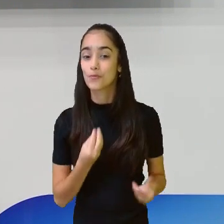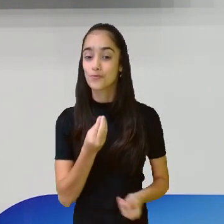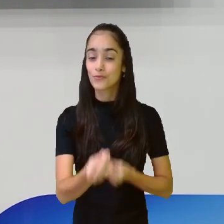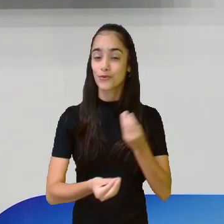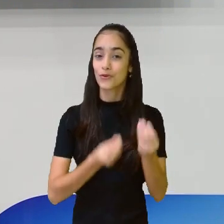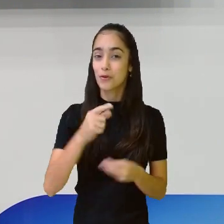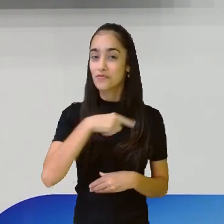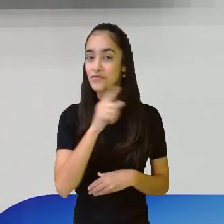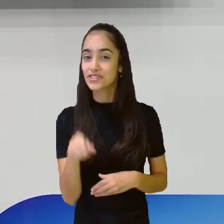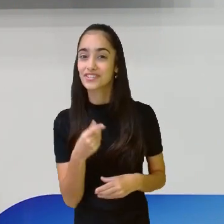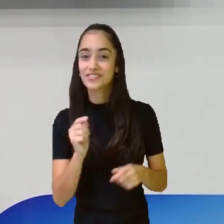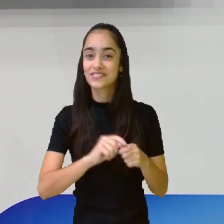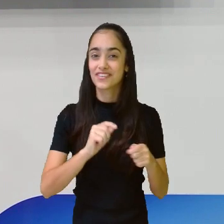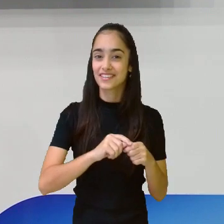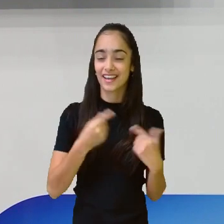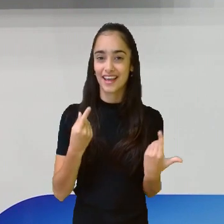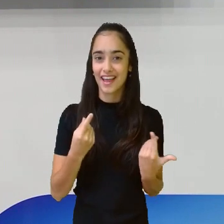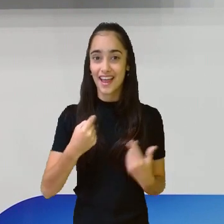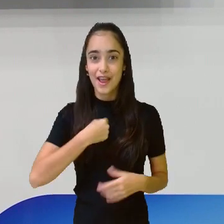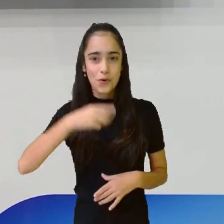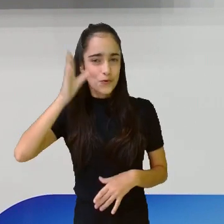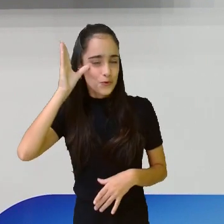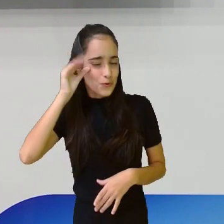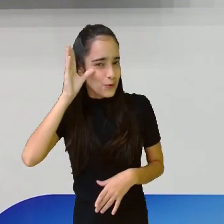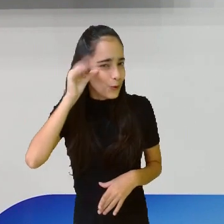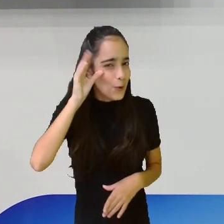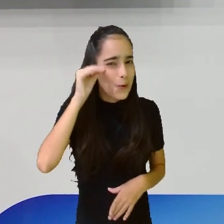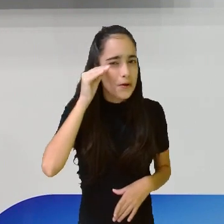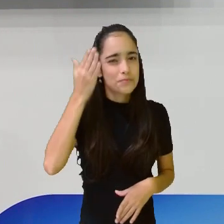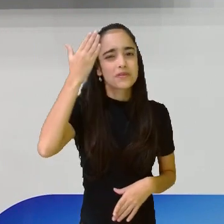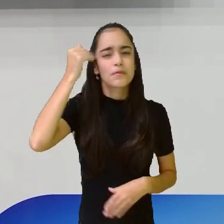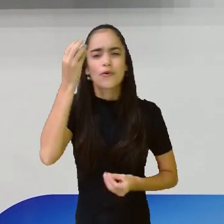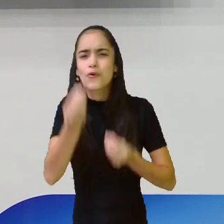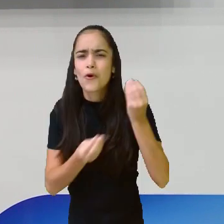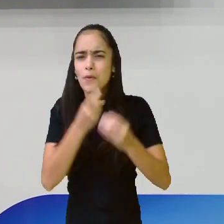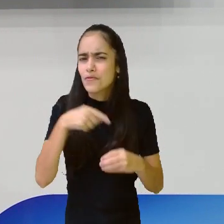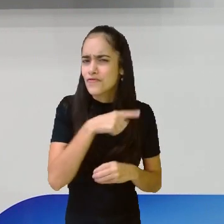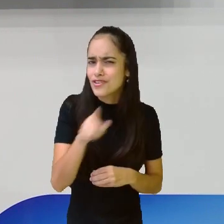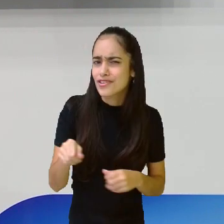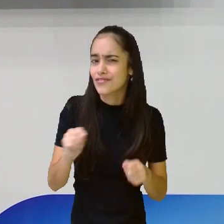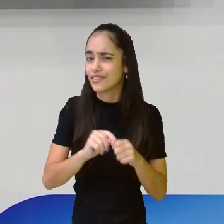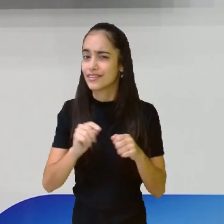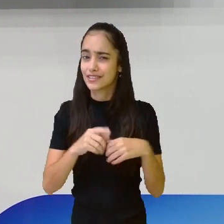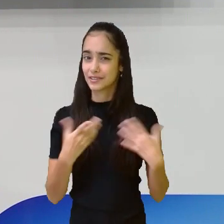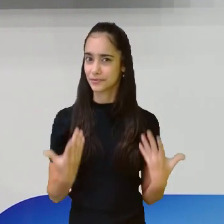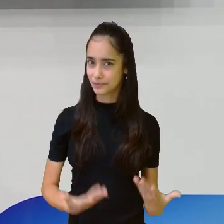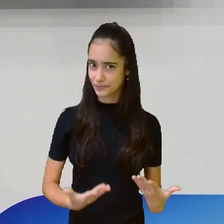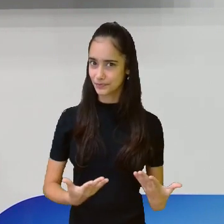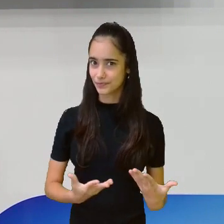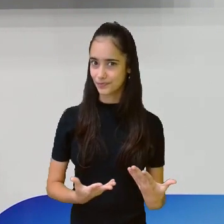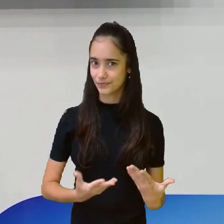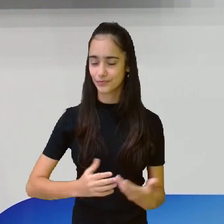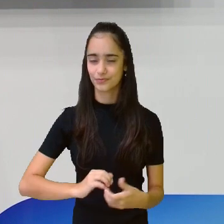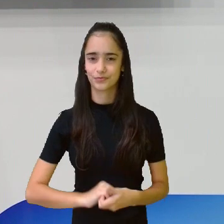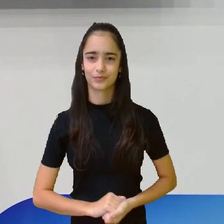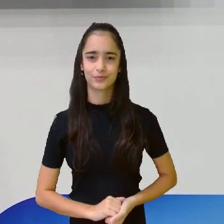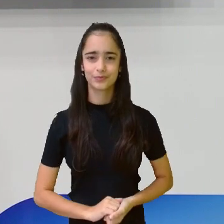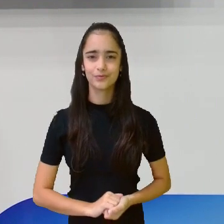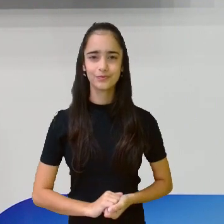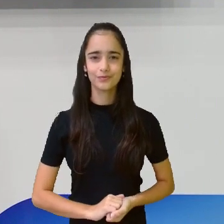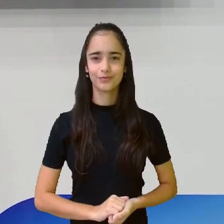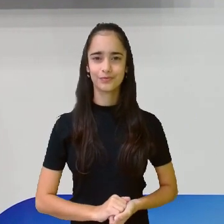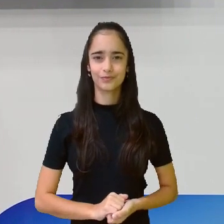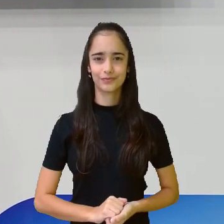é aí a criatividade, a imaginação, aí vocês utilizarem aí na escrita de vocês.